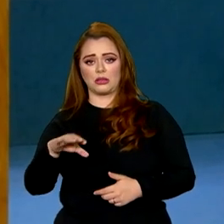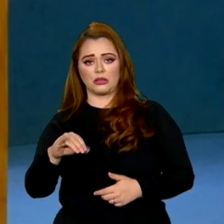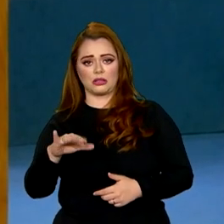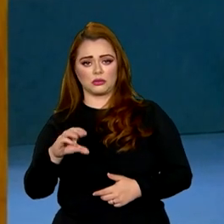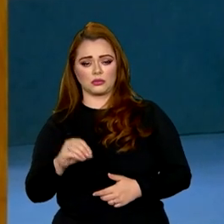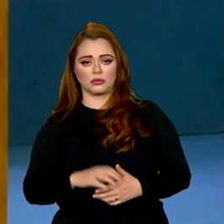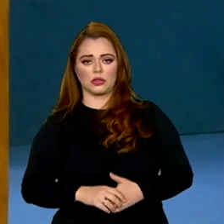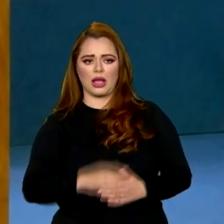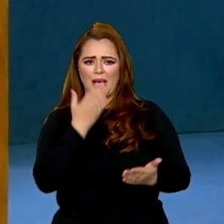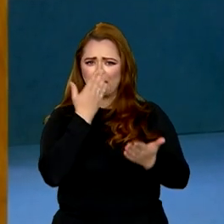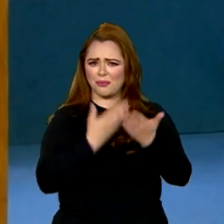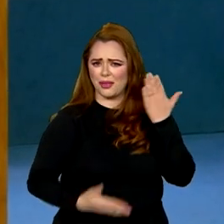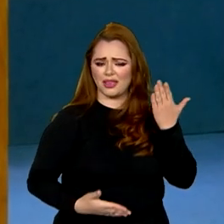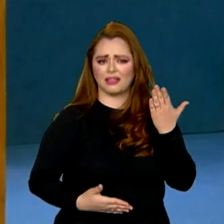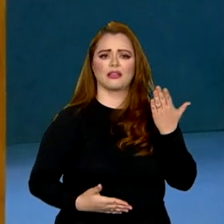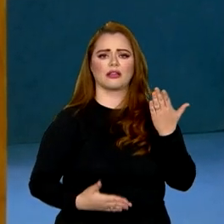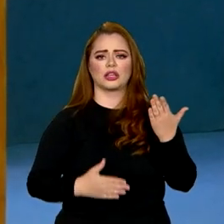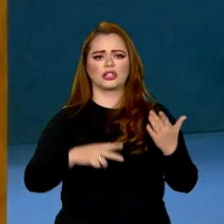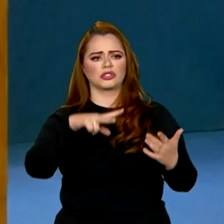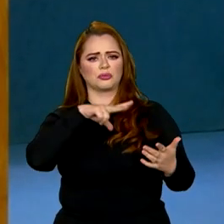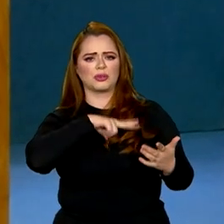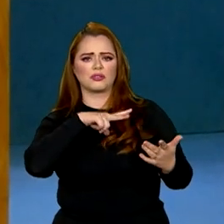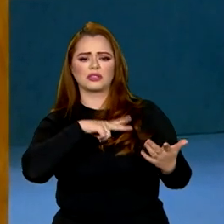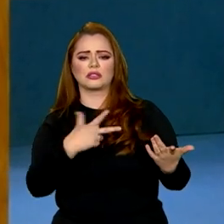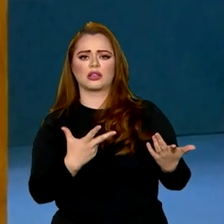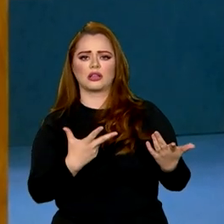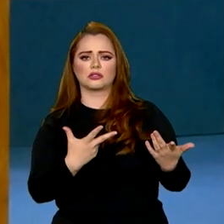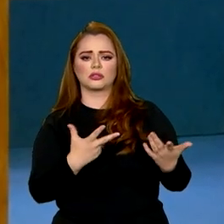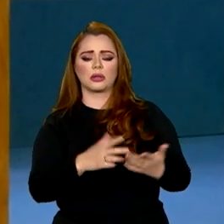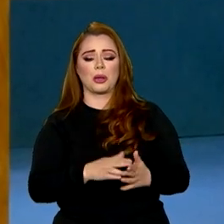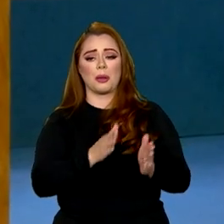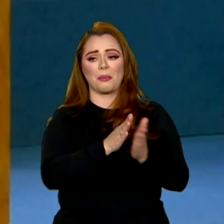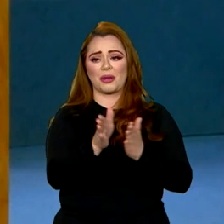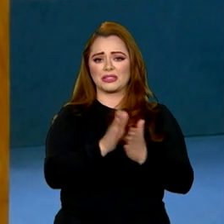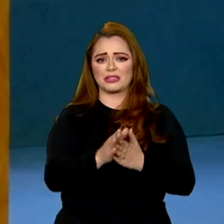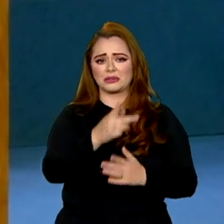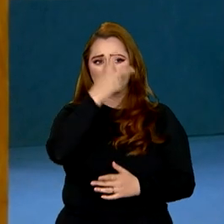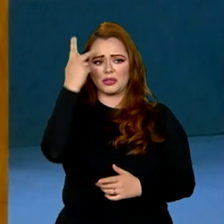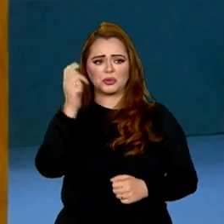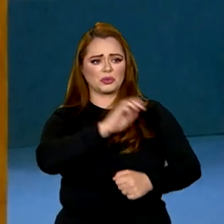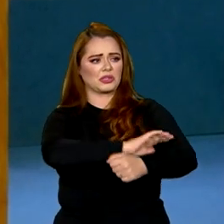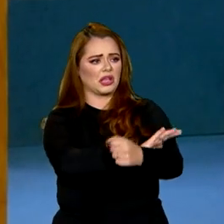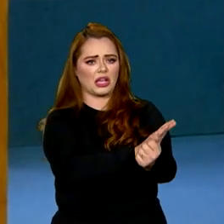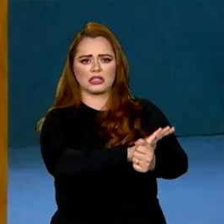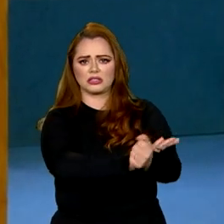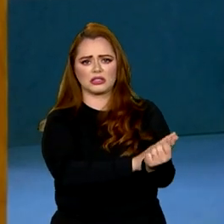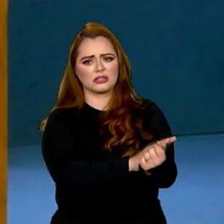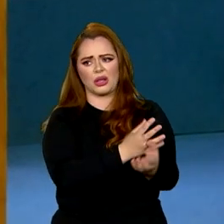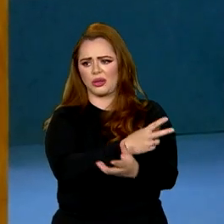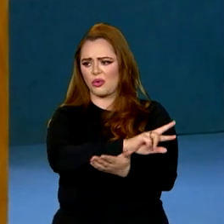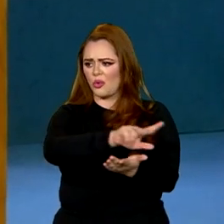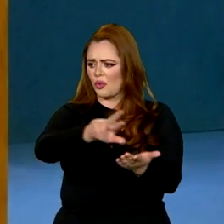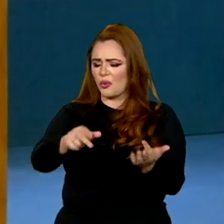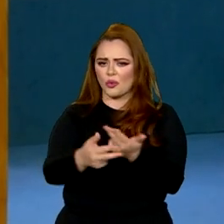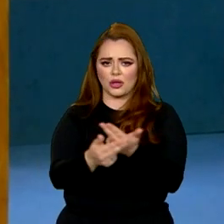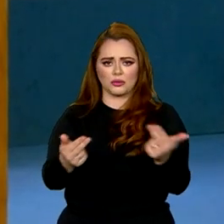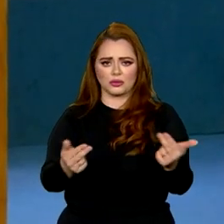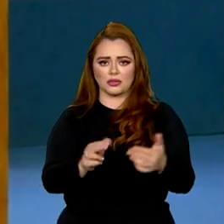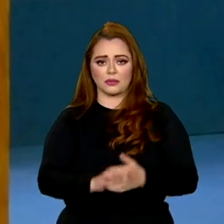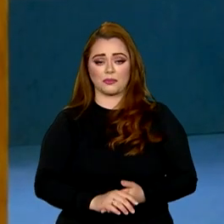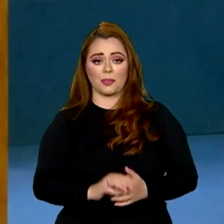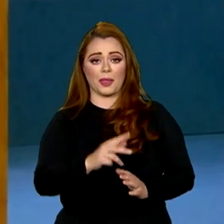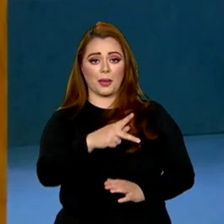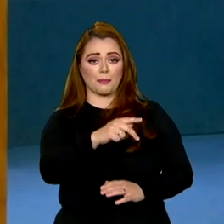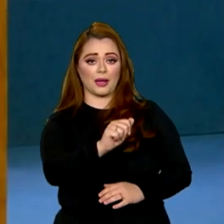ao uso de armas autônomas, passando pelo viés racista de muitos algoritmos. O Pacto